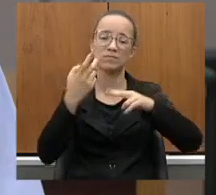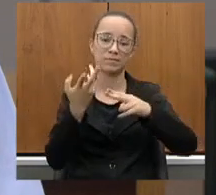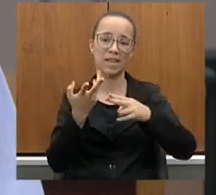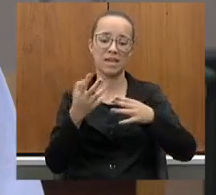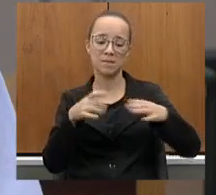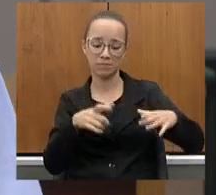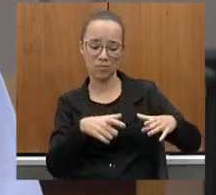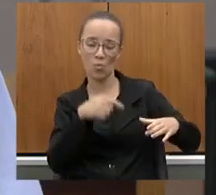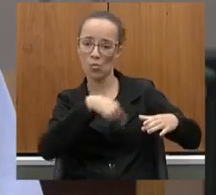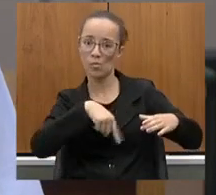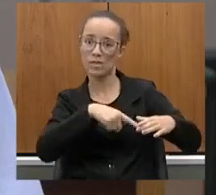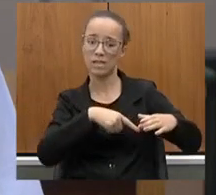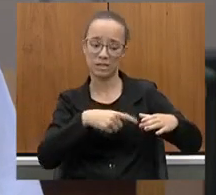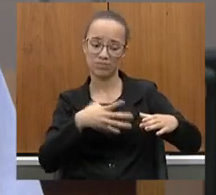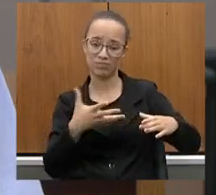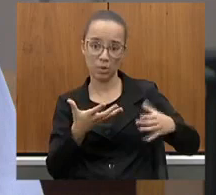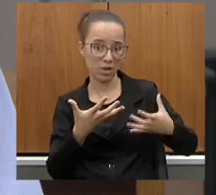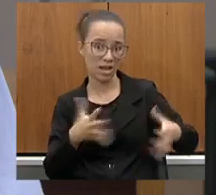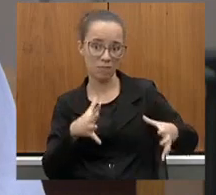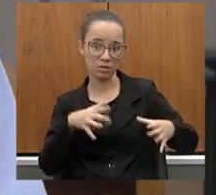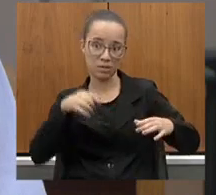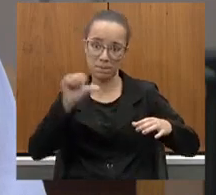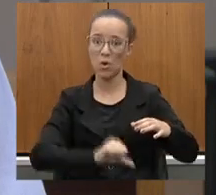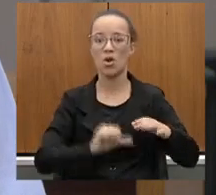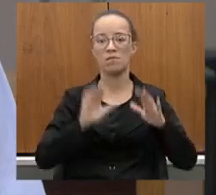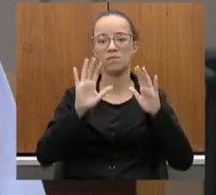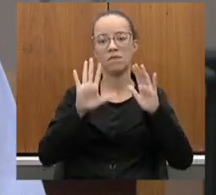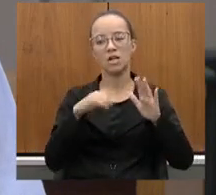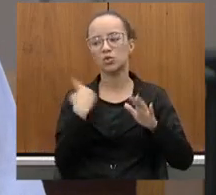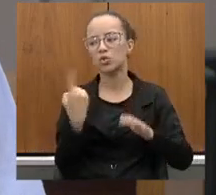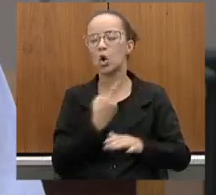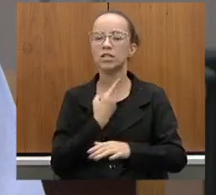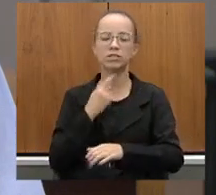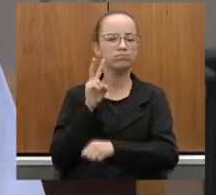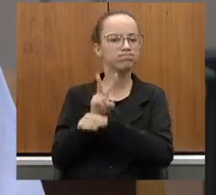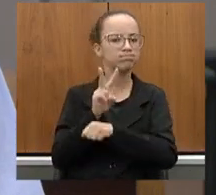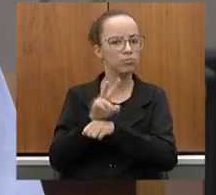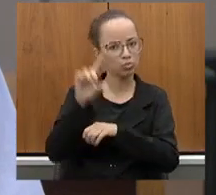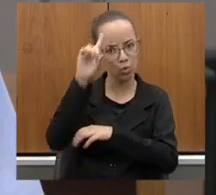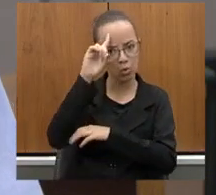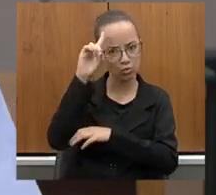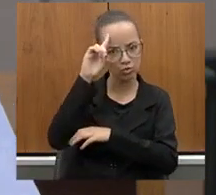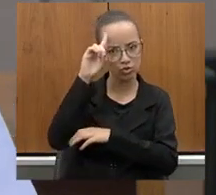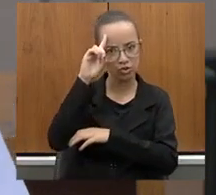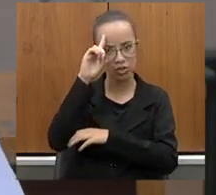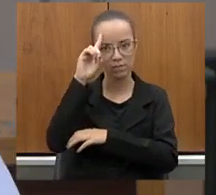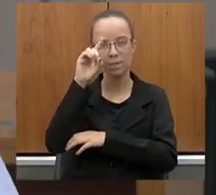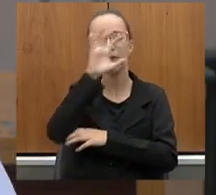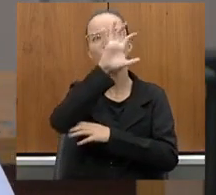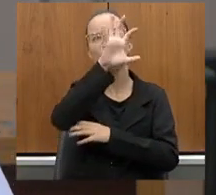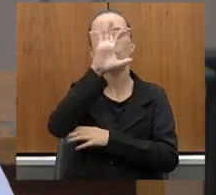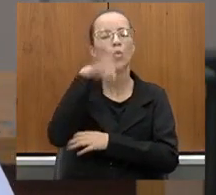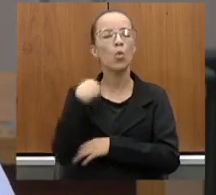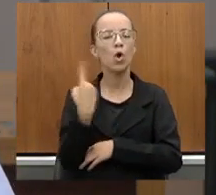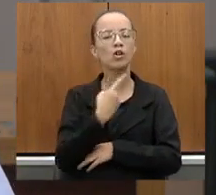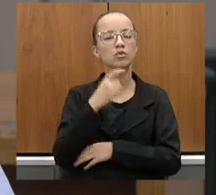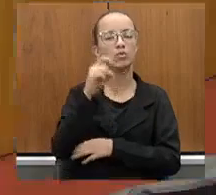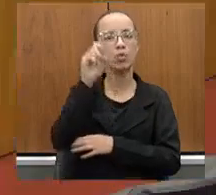deteriore, mas a gente está monitorando isso diariamente. Nosso regional, como ele chama, Rodrigo?